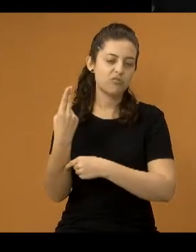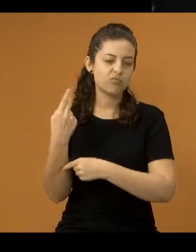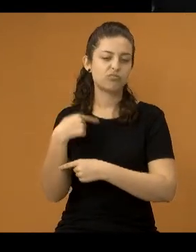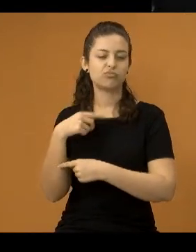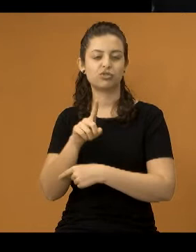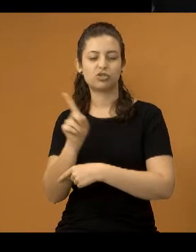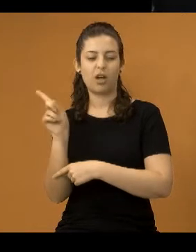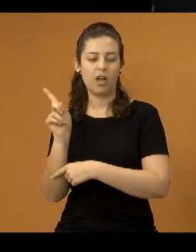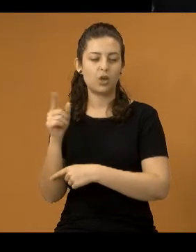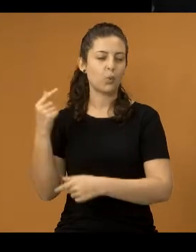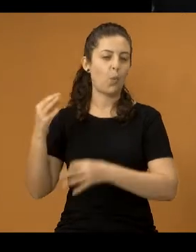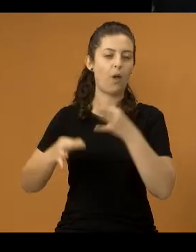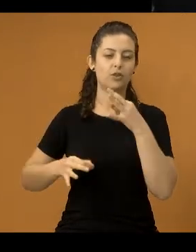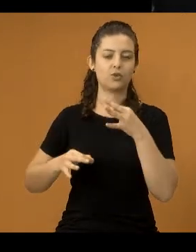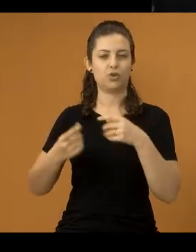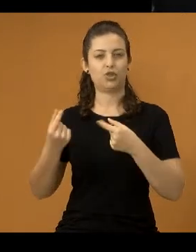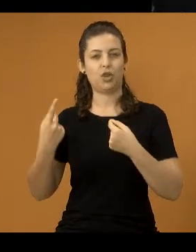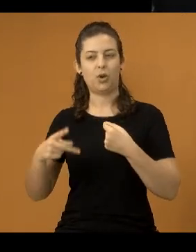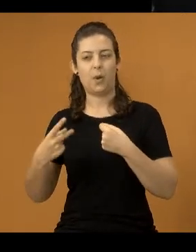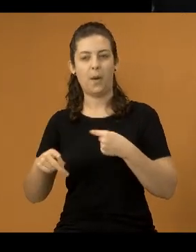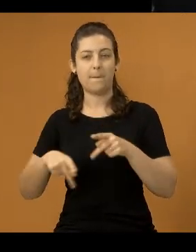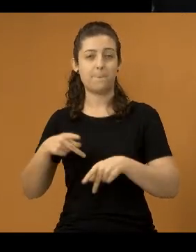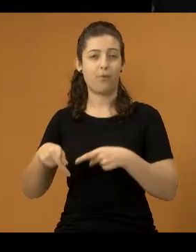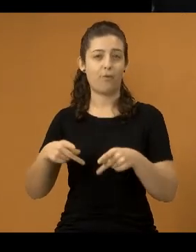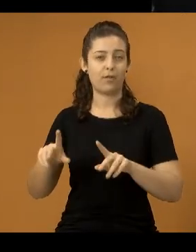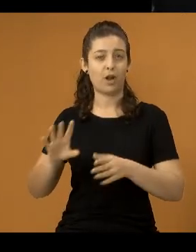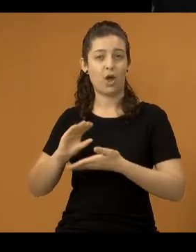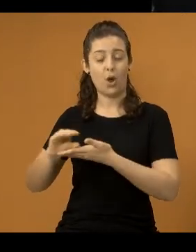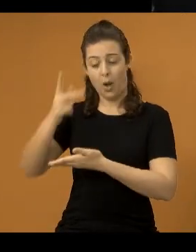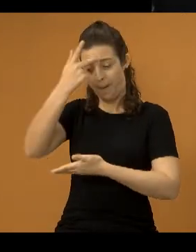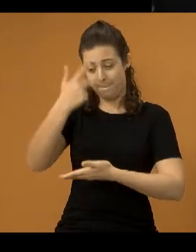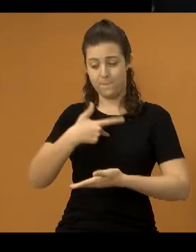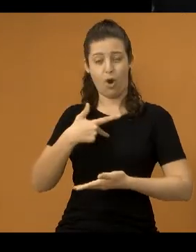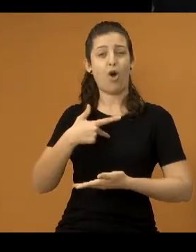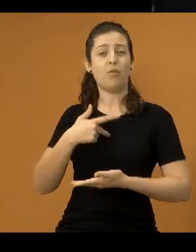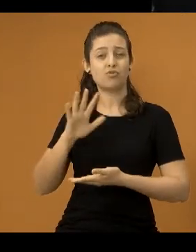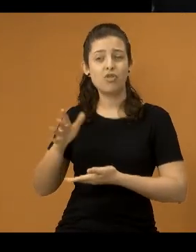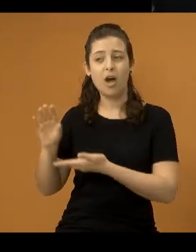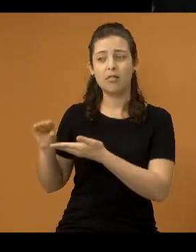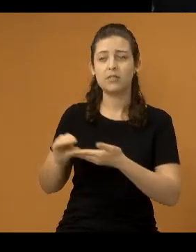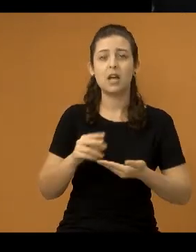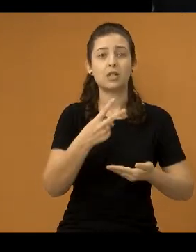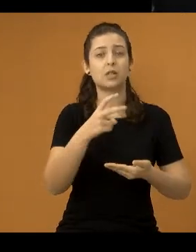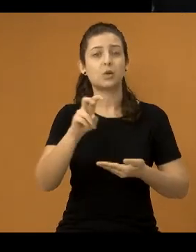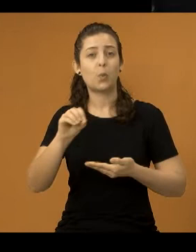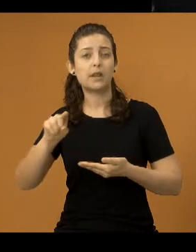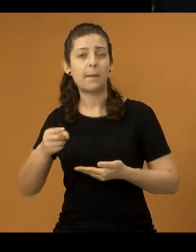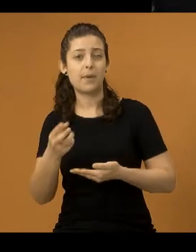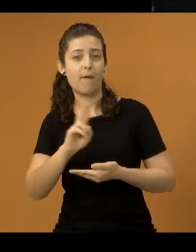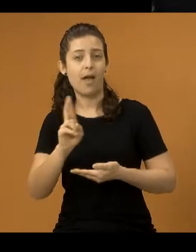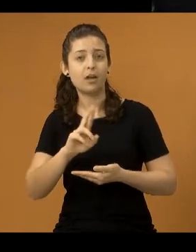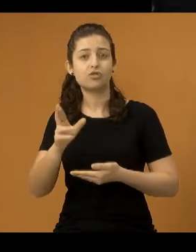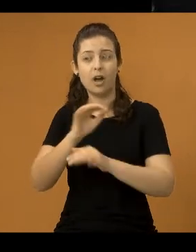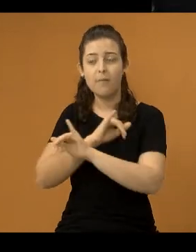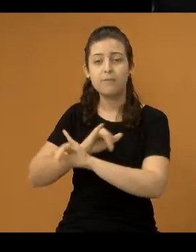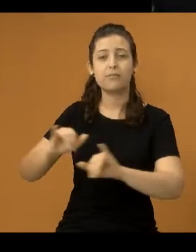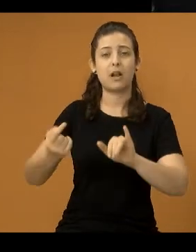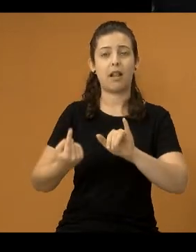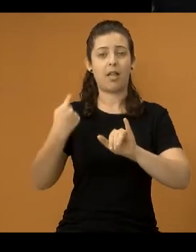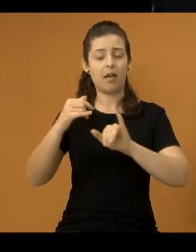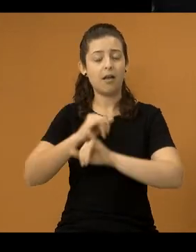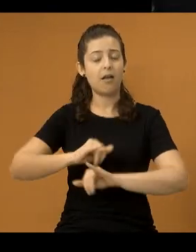Vereador, não é justo ir com o dinheiro do povo. Nós somos com recursos próprios. Já trouxemos 250 mil reais, já anunciados pelo